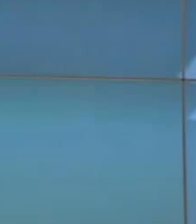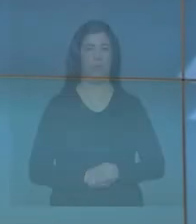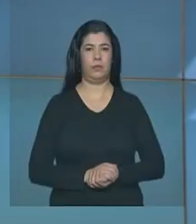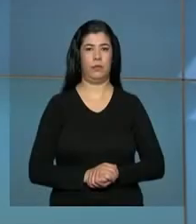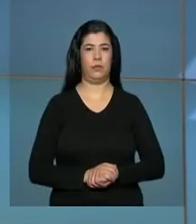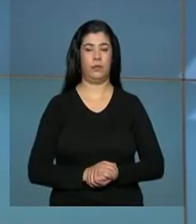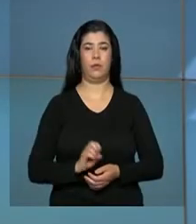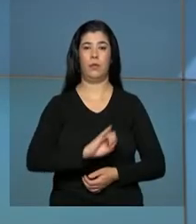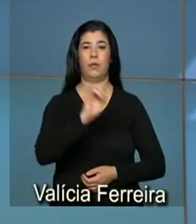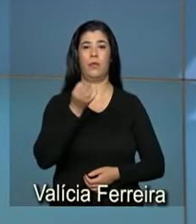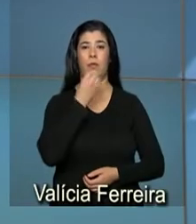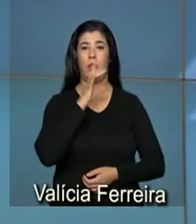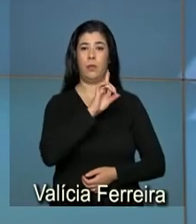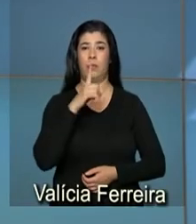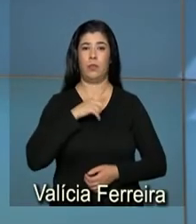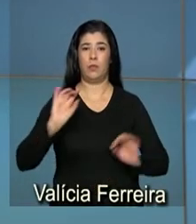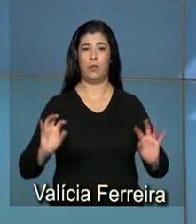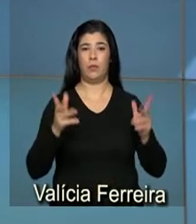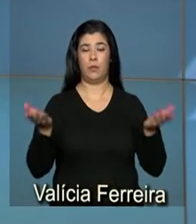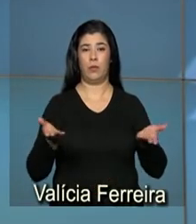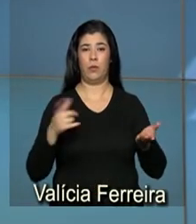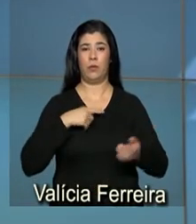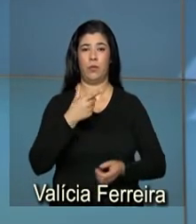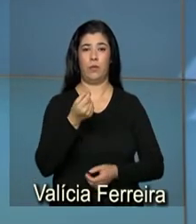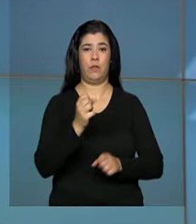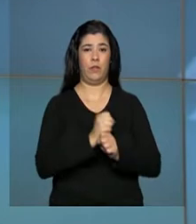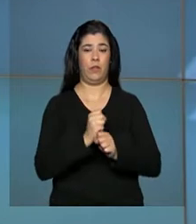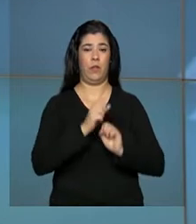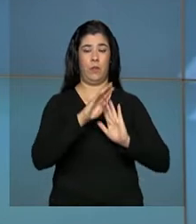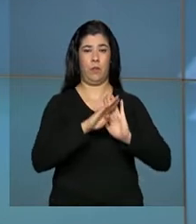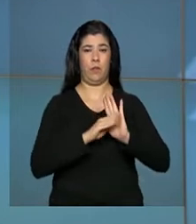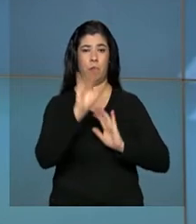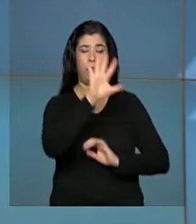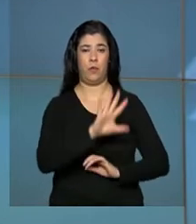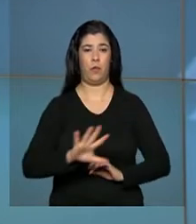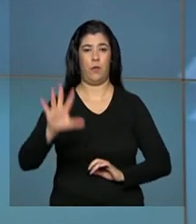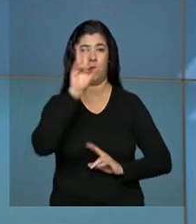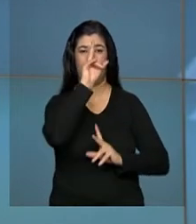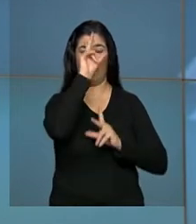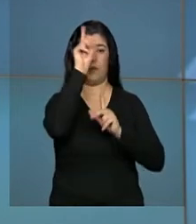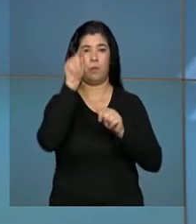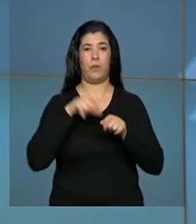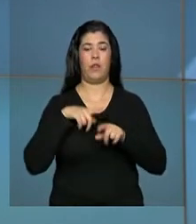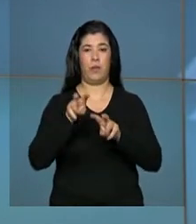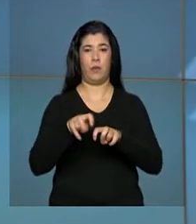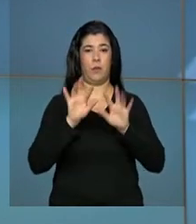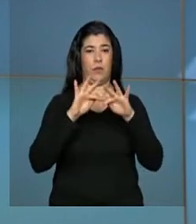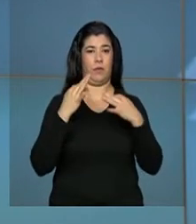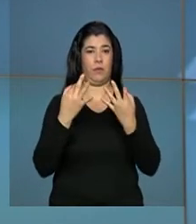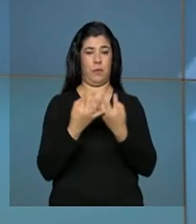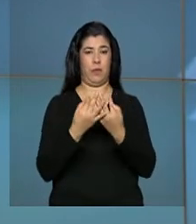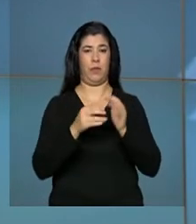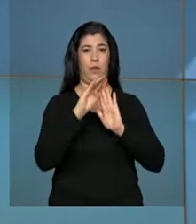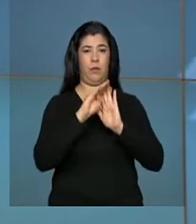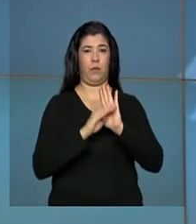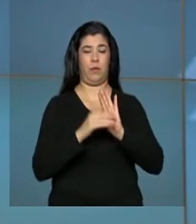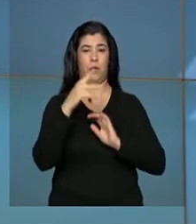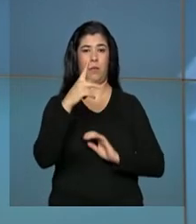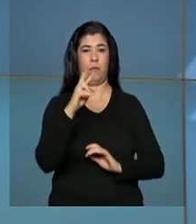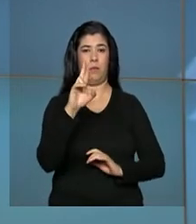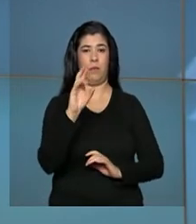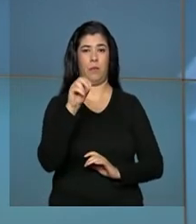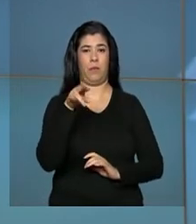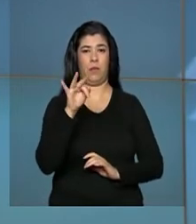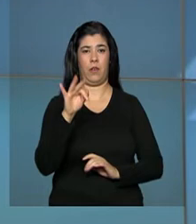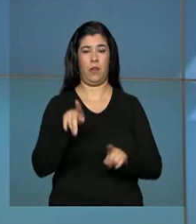Olá, bom dia. Serão comemorados hoje os 20 anos do Programa Nacional de Fortalecimento da Agricultura Familiar, o PRONAF.